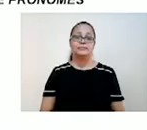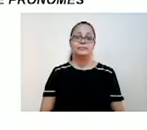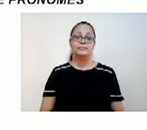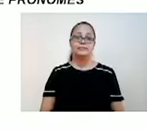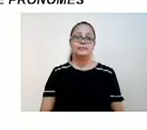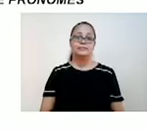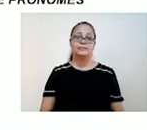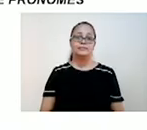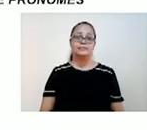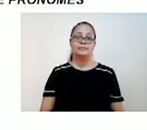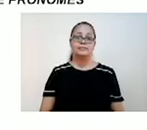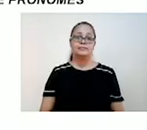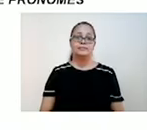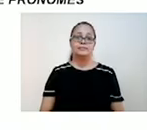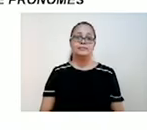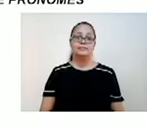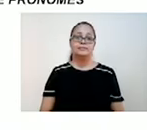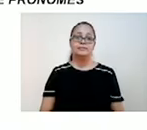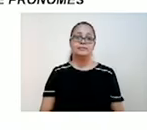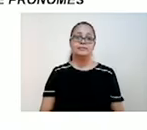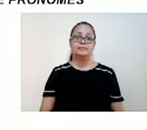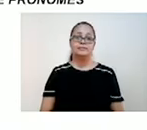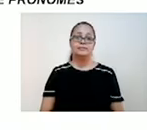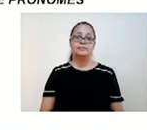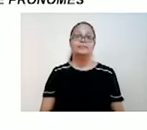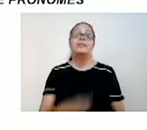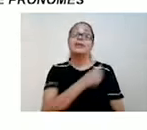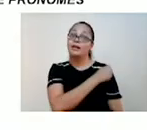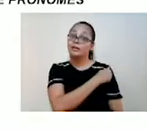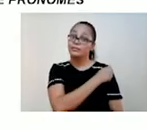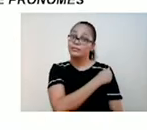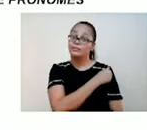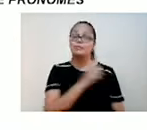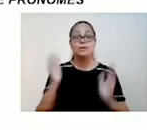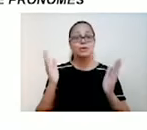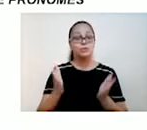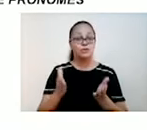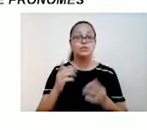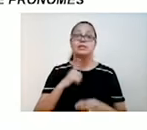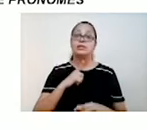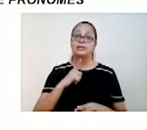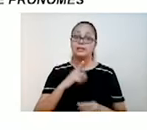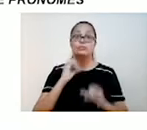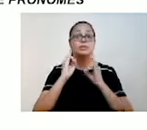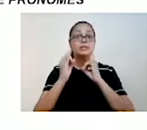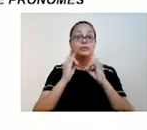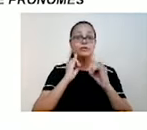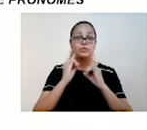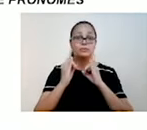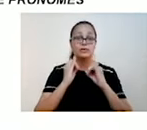galera, para hoje, temos informações extremamente importantes e simples também.